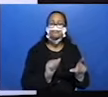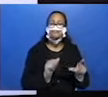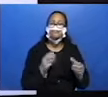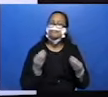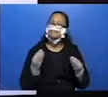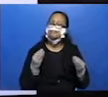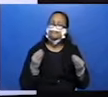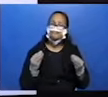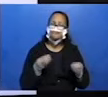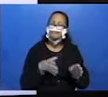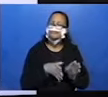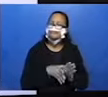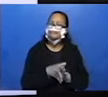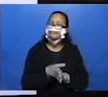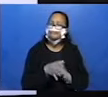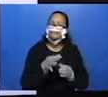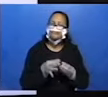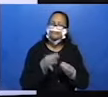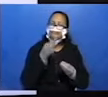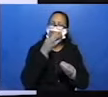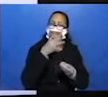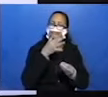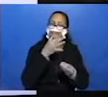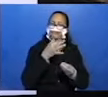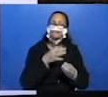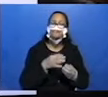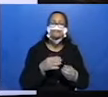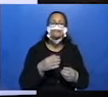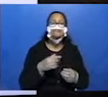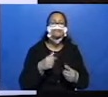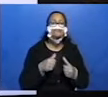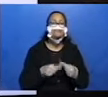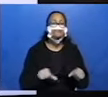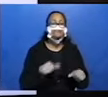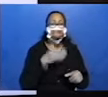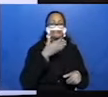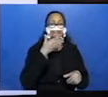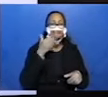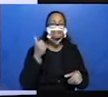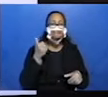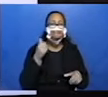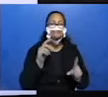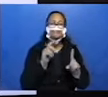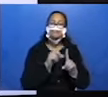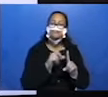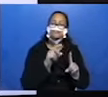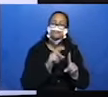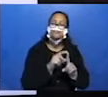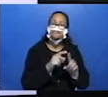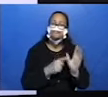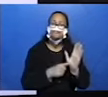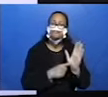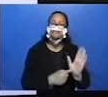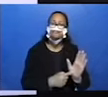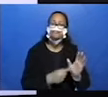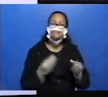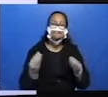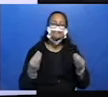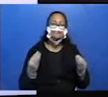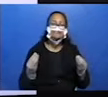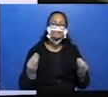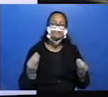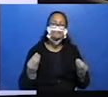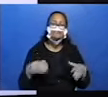estava acostumada a tomar remédios, logo ficou melhor. A palavra que informa quando a múmia ficou